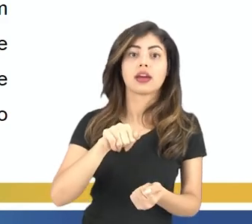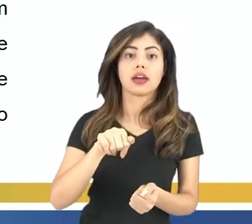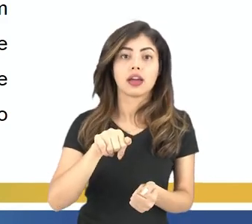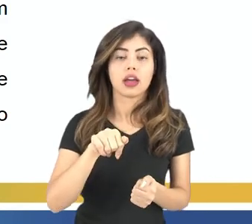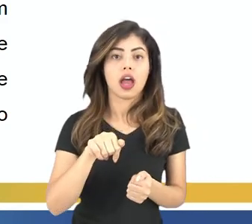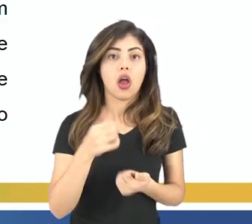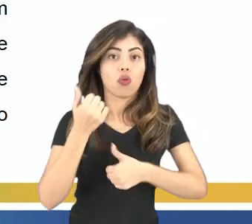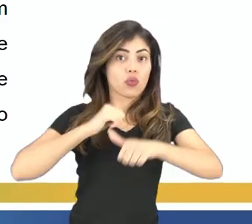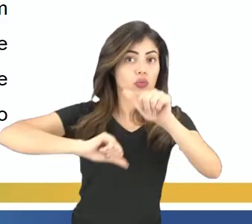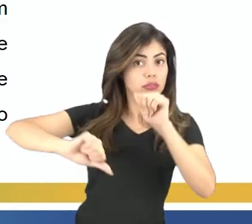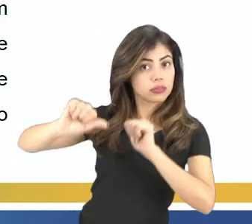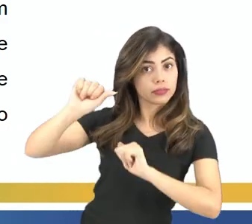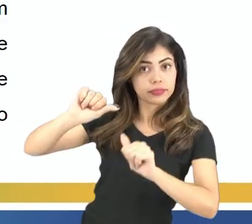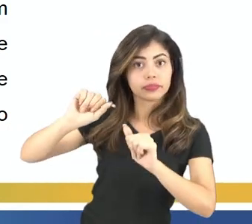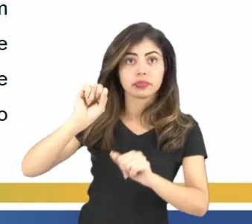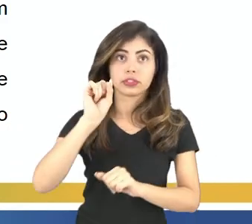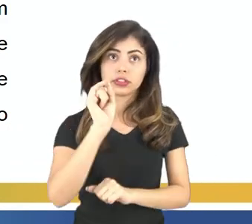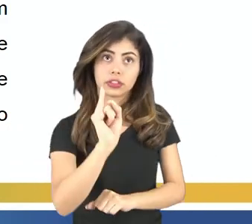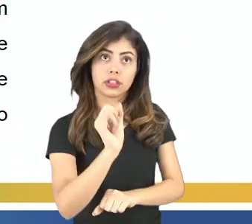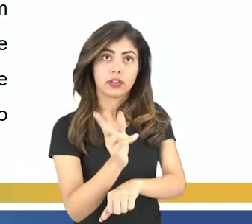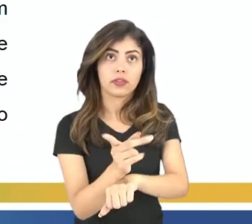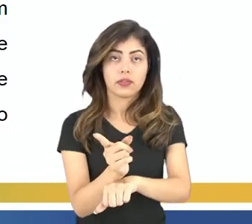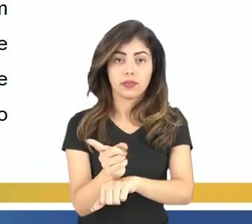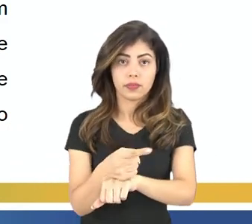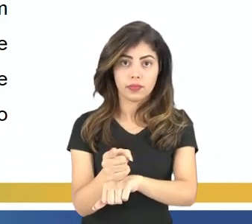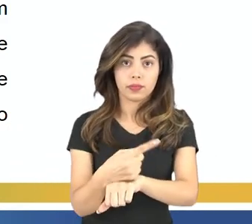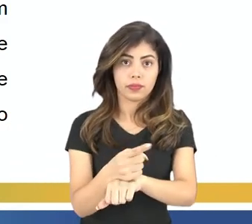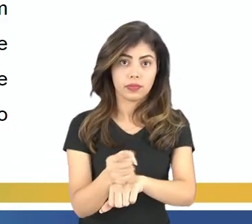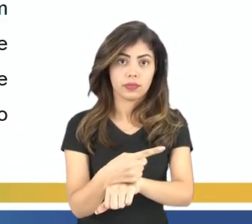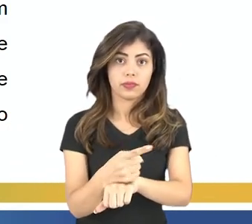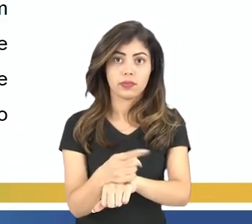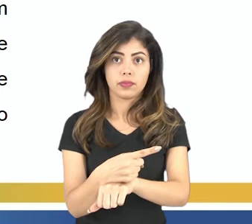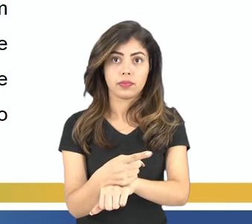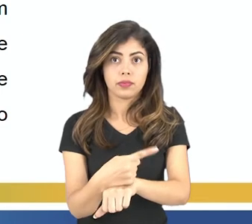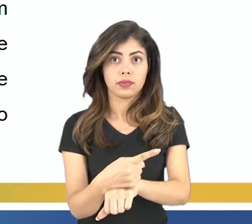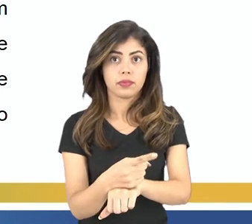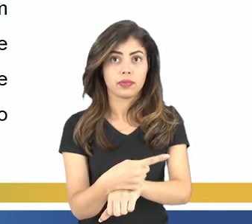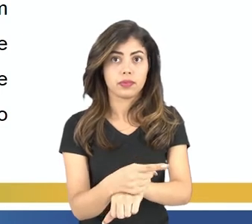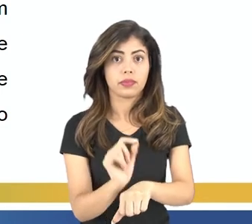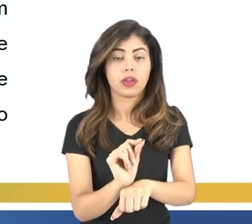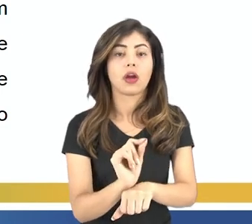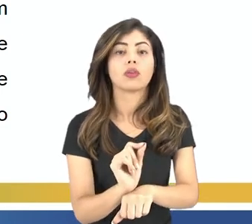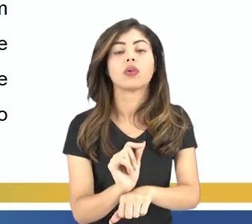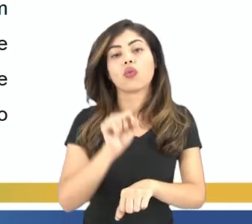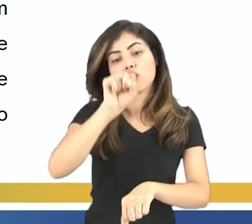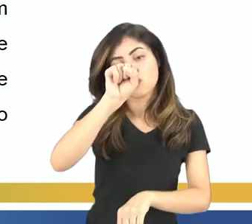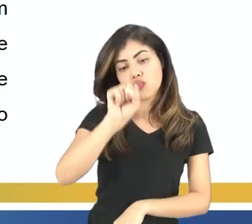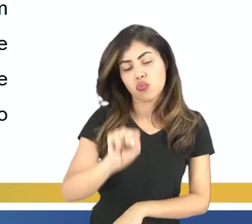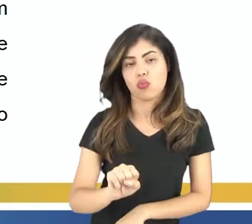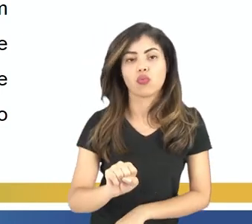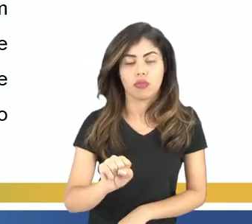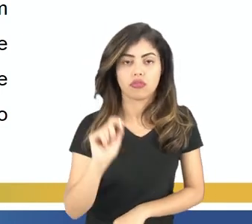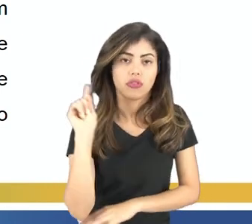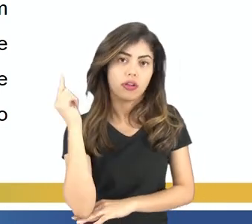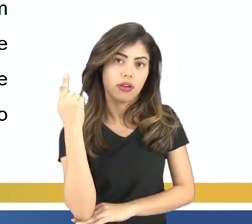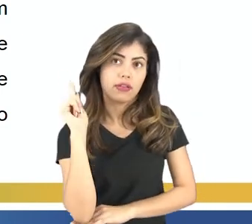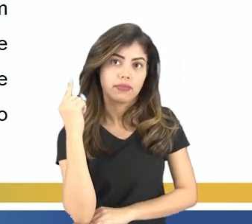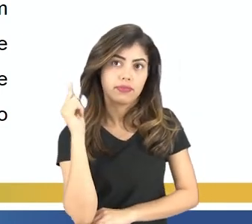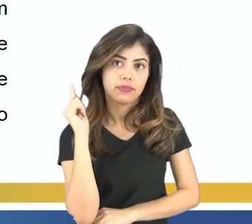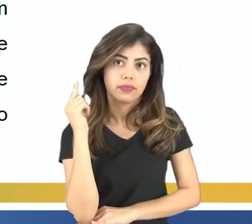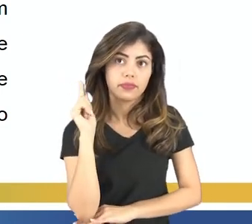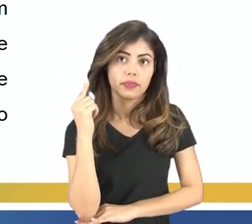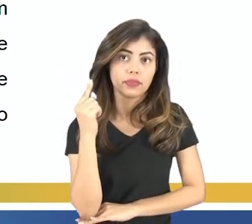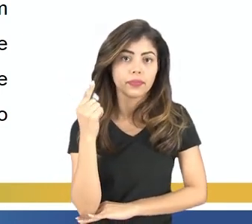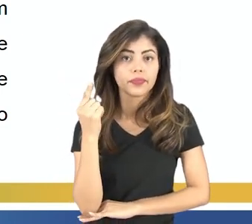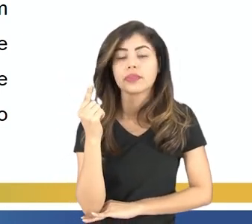Isso é ao contrário. Então, o norte da ponta da seta magnético é o sul geográfico. Então,